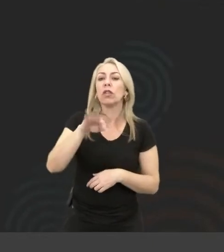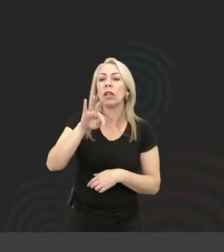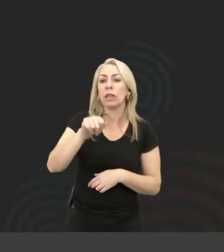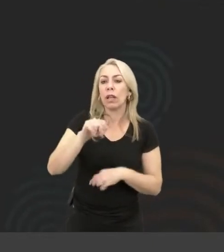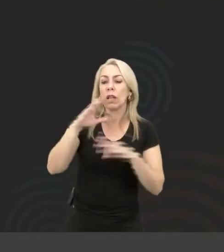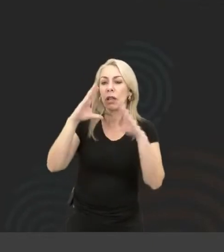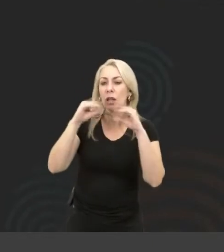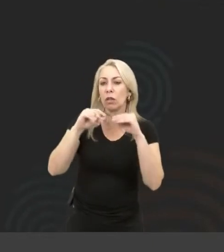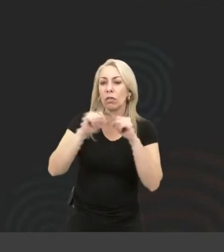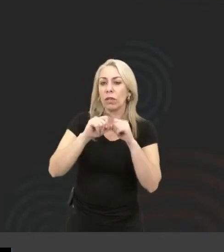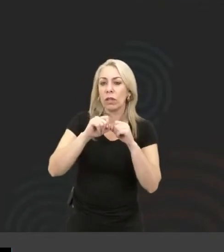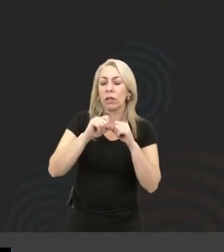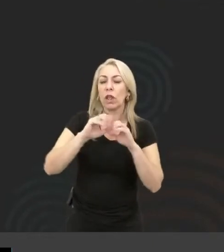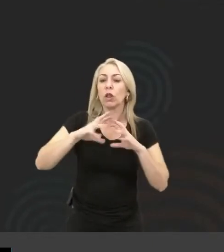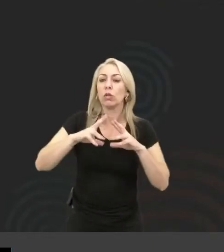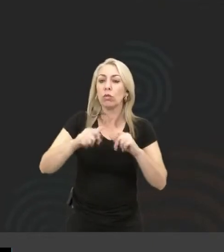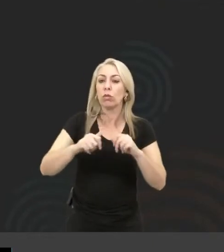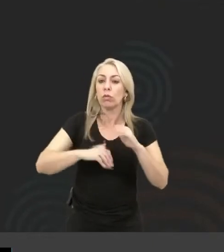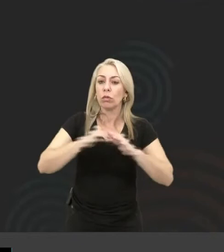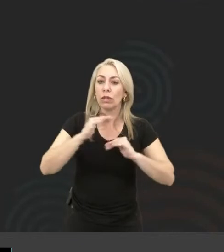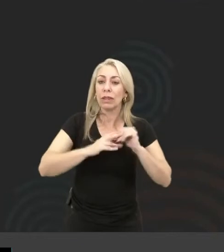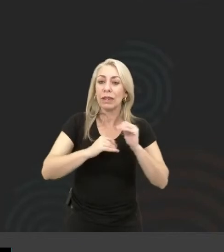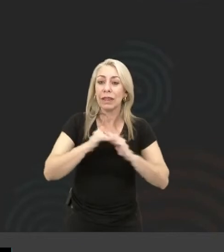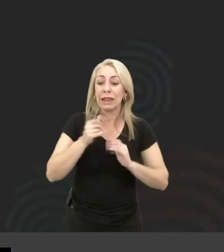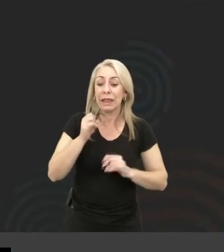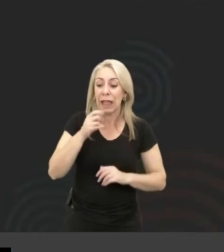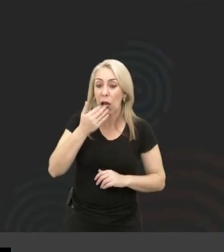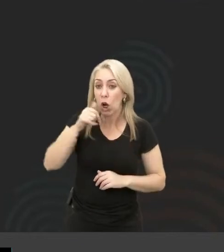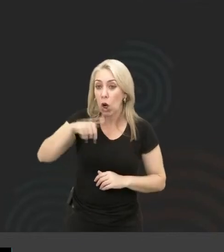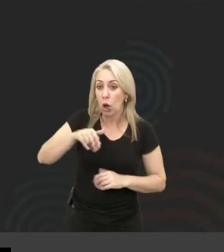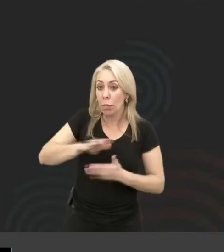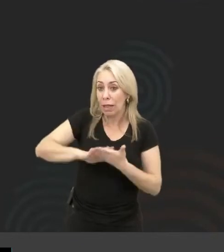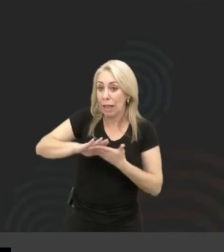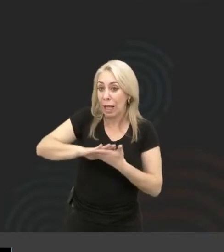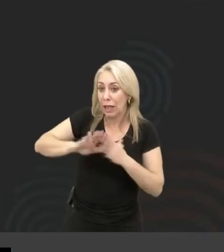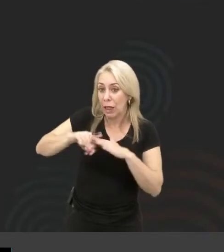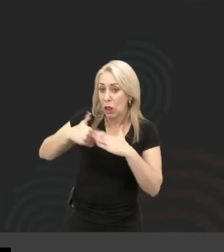até a janta, porque se não jantasse na escola,